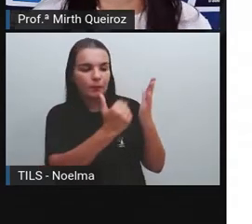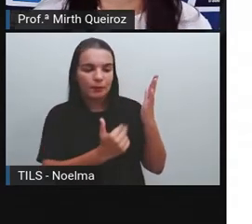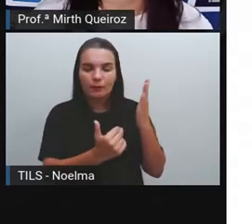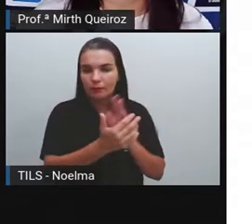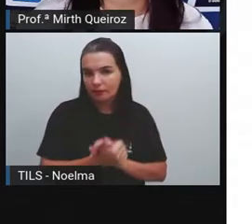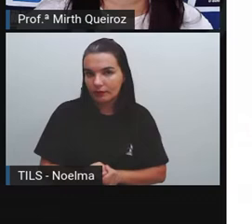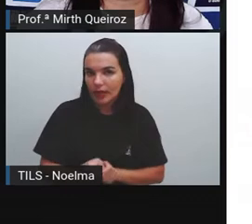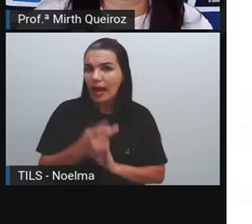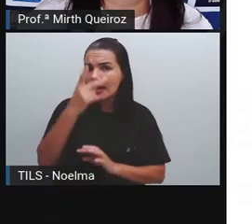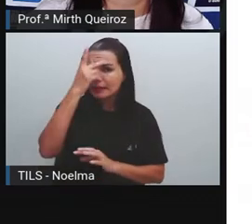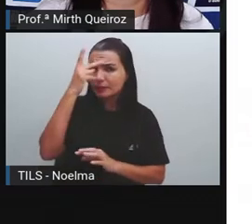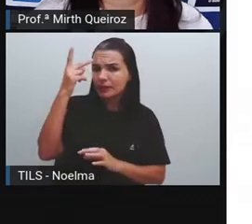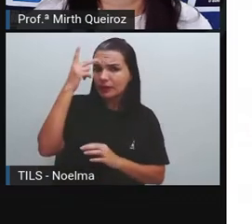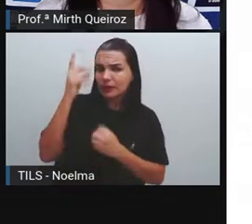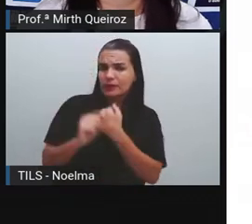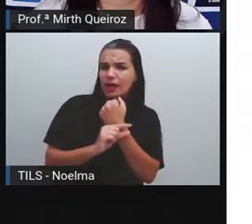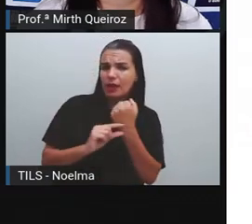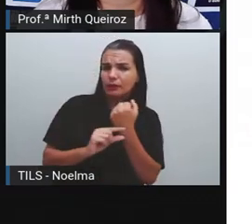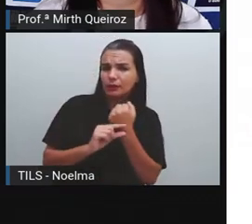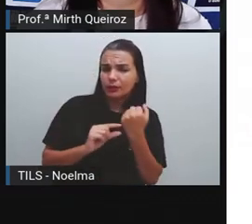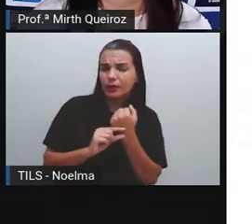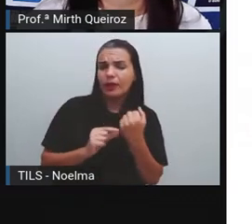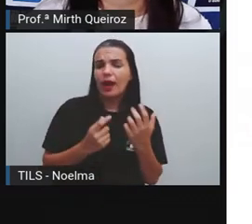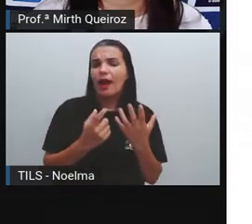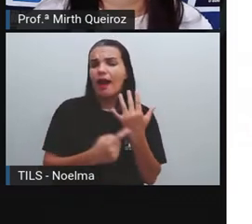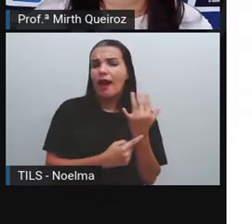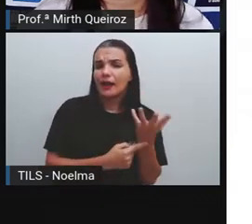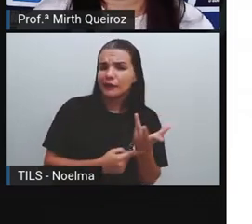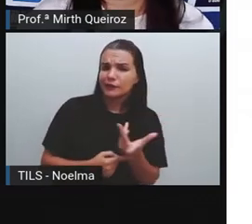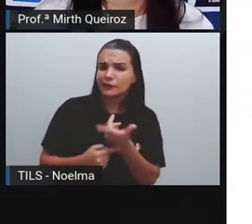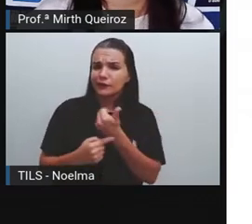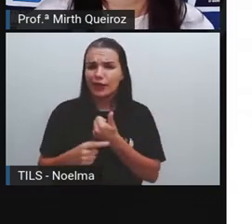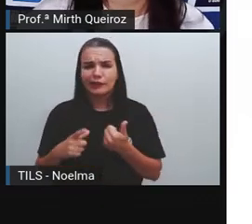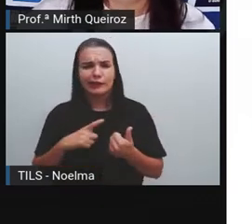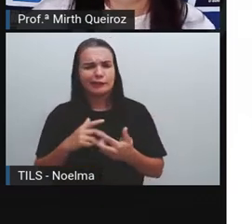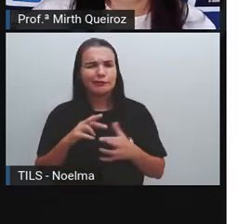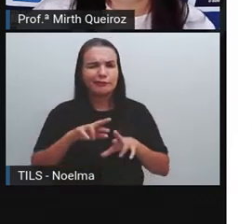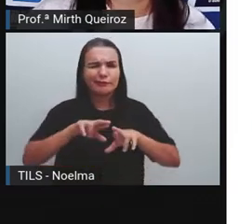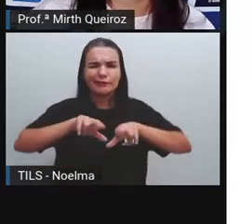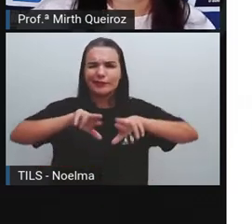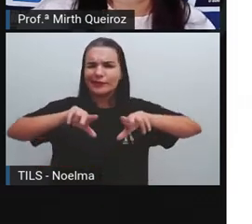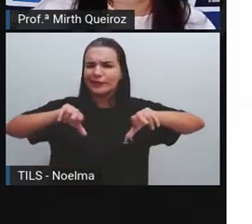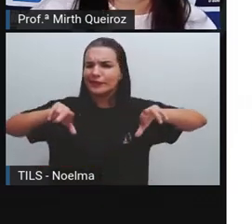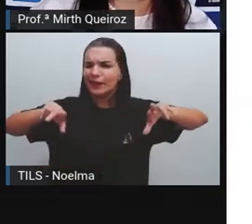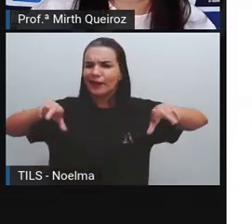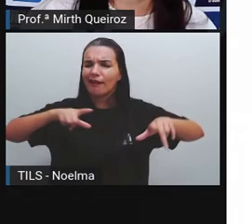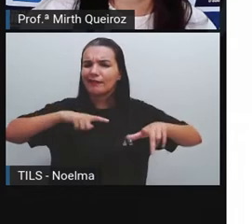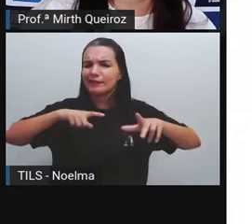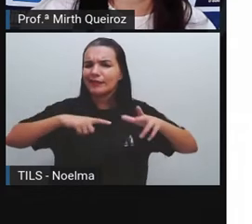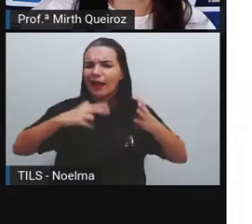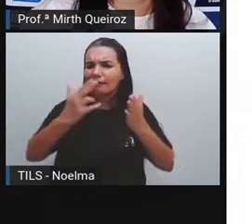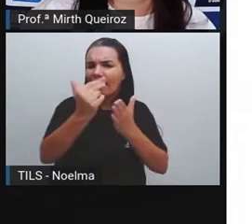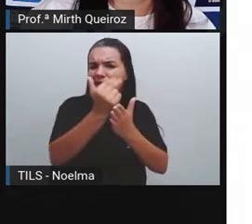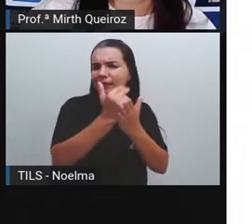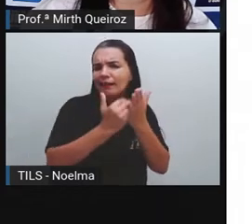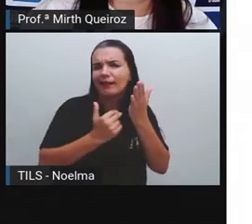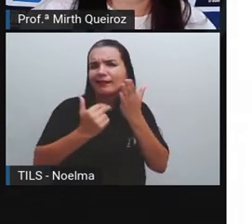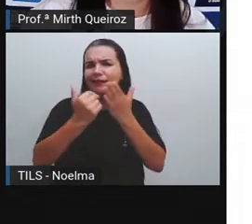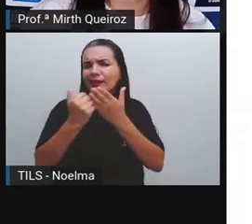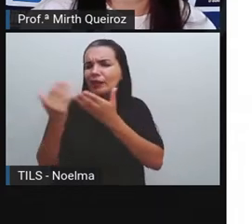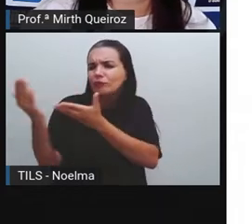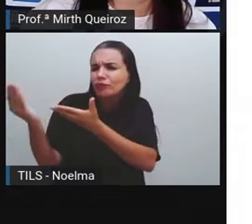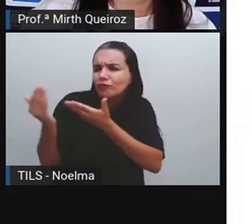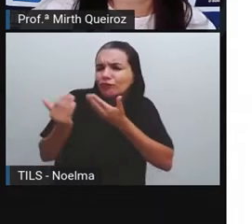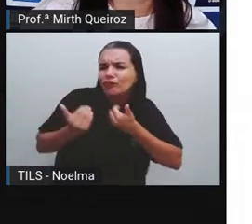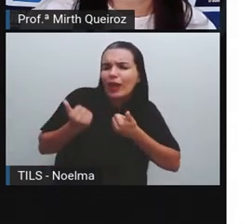diversos recursos gráficos desse gênero textual para trazer o leitor para dentro da história, né? É